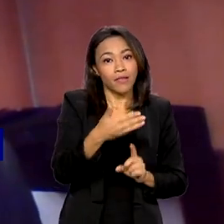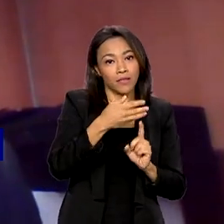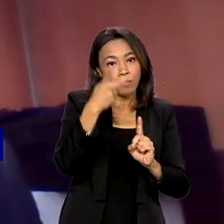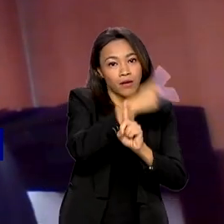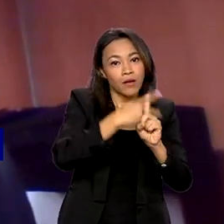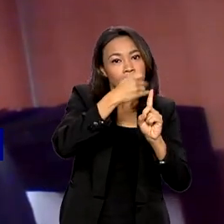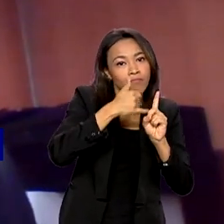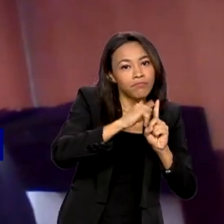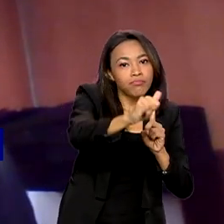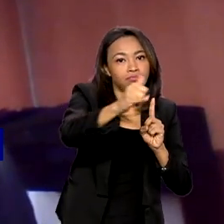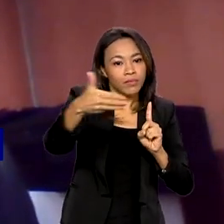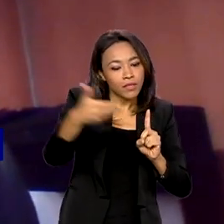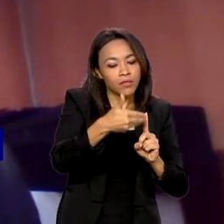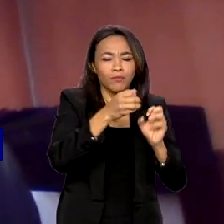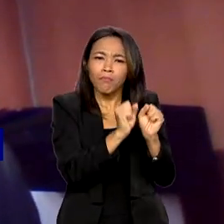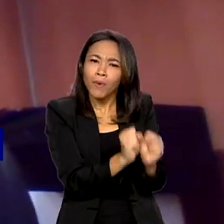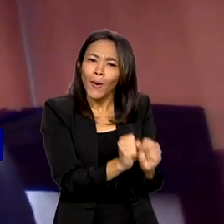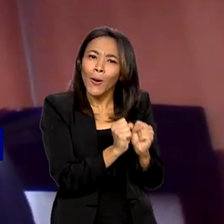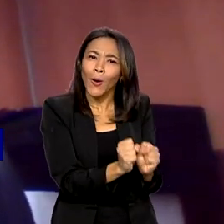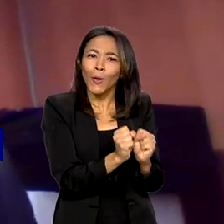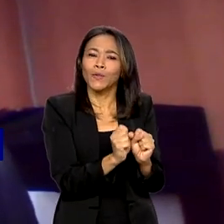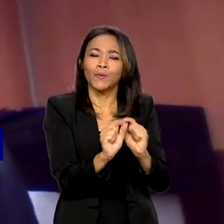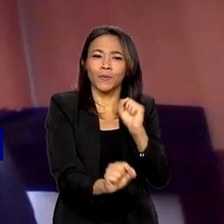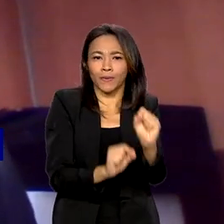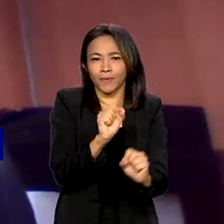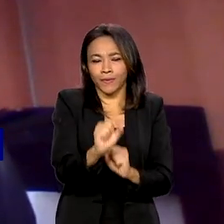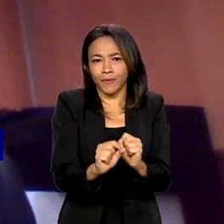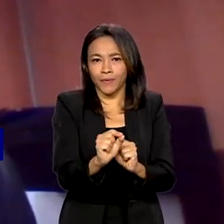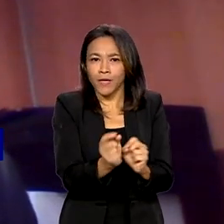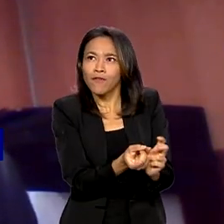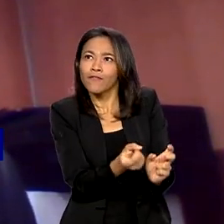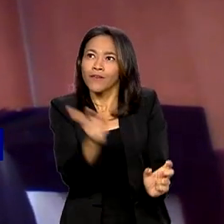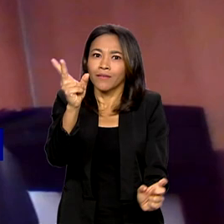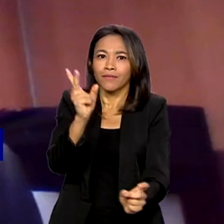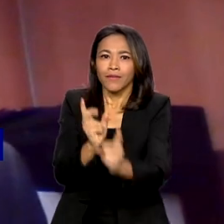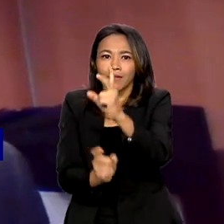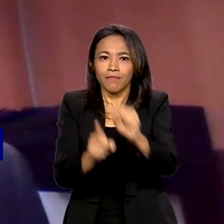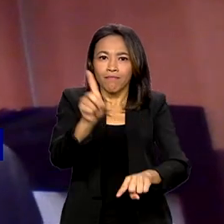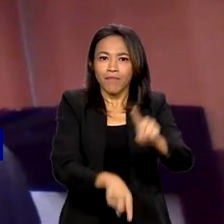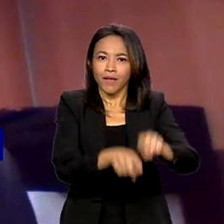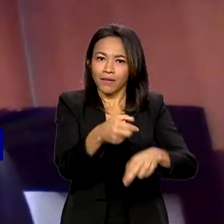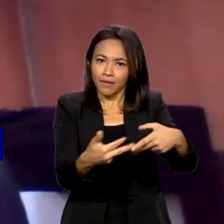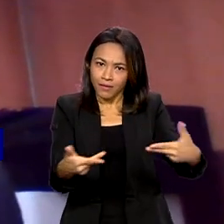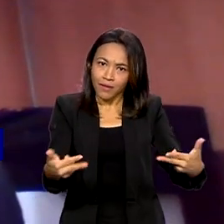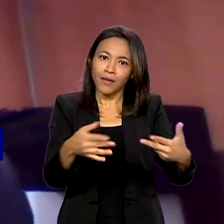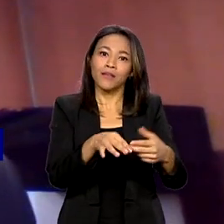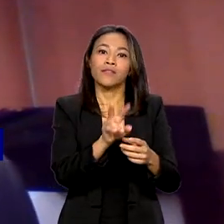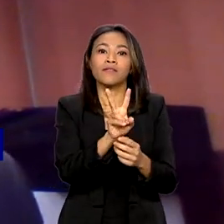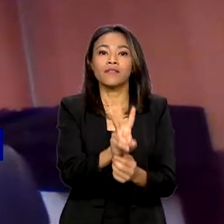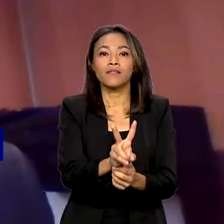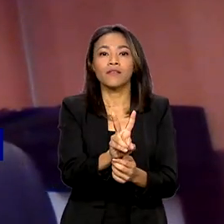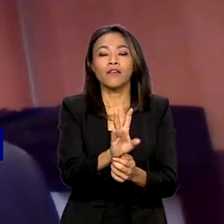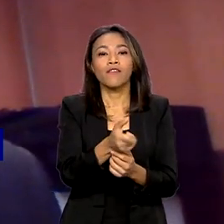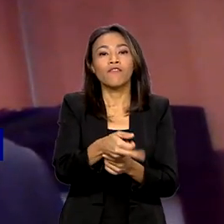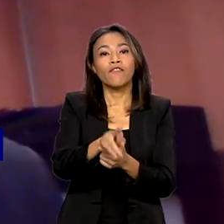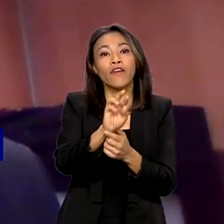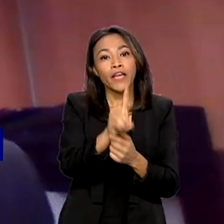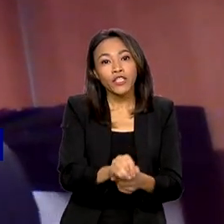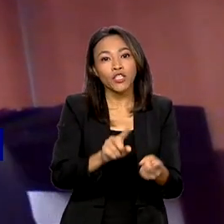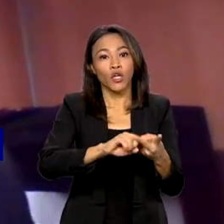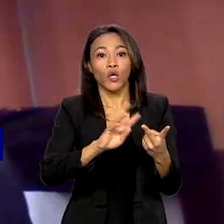renovável pode impulsionar a exportação de produtos verdes, entre eles o